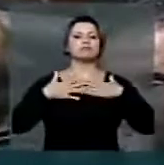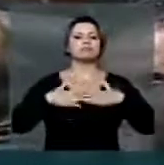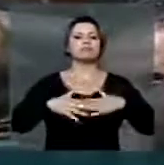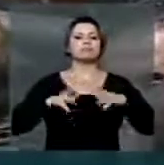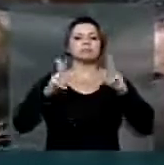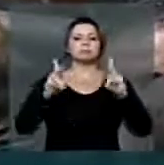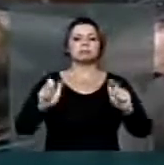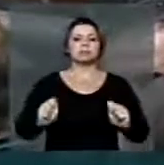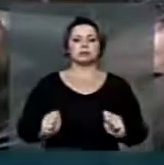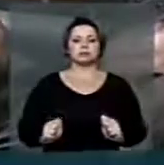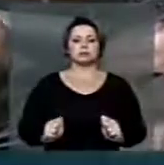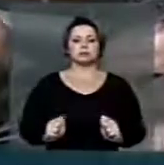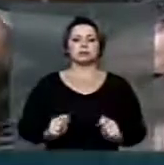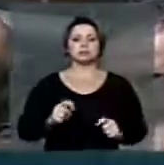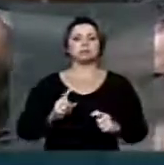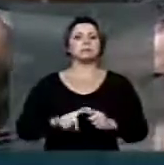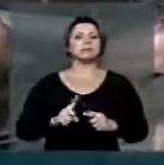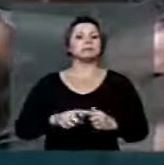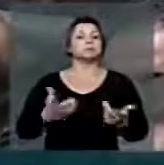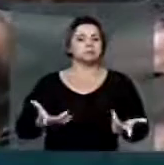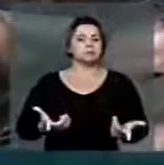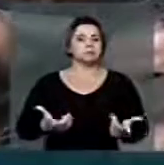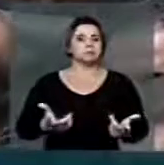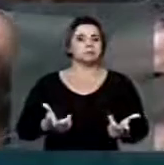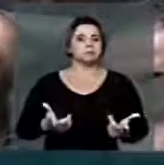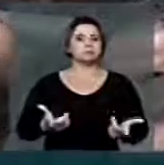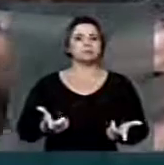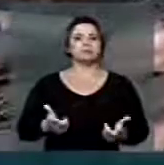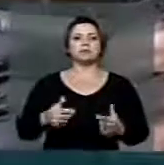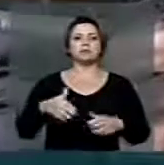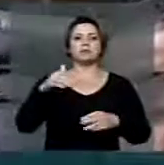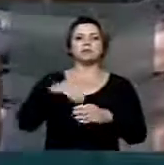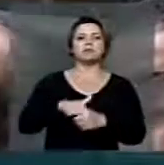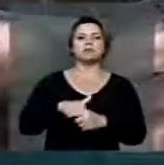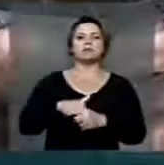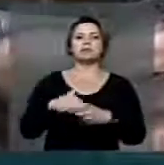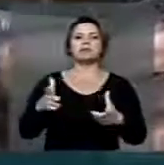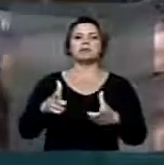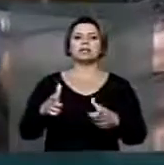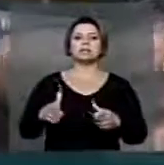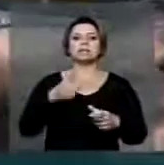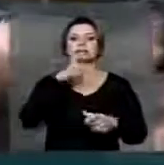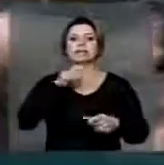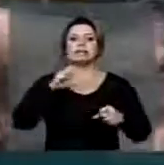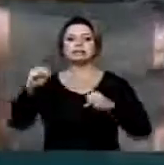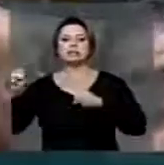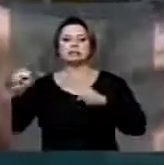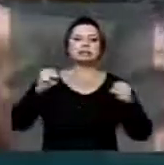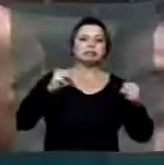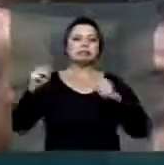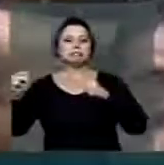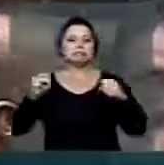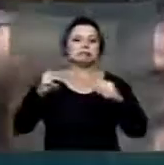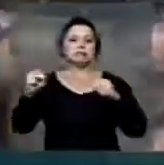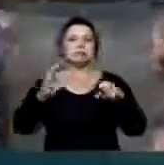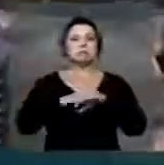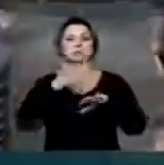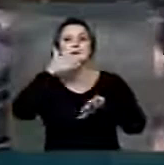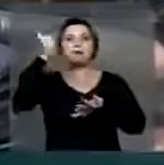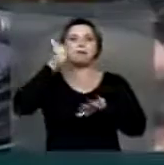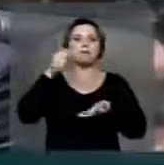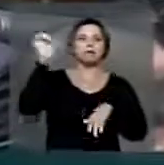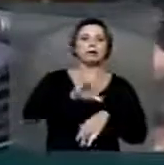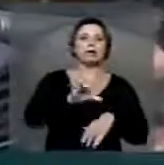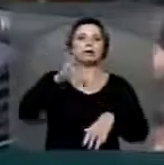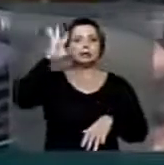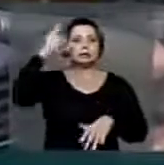Eu não vejo motivos, razões para que nós tenhamos esse cabo de guerra regimental, se isso pode